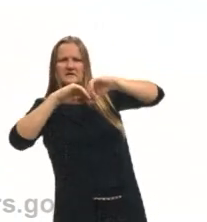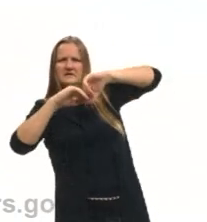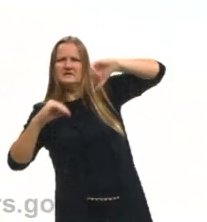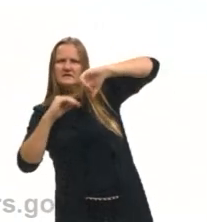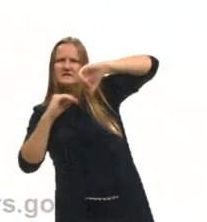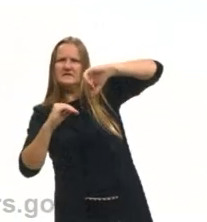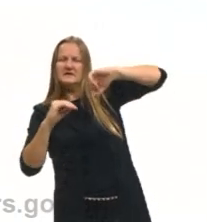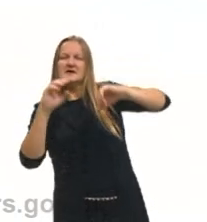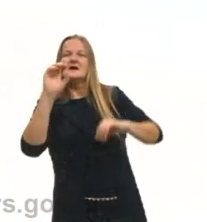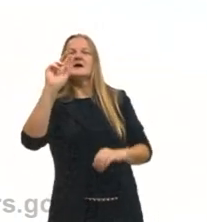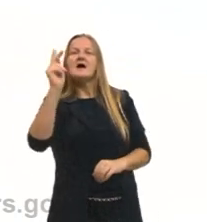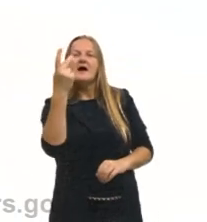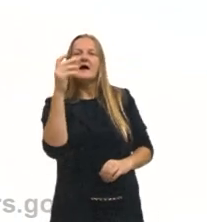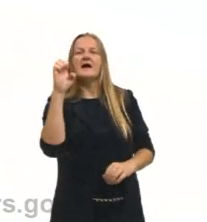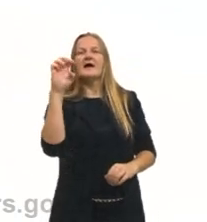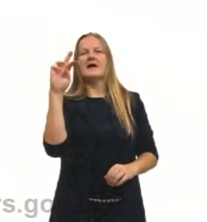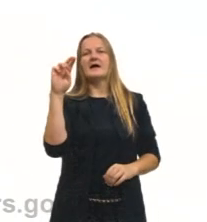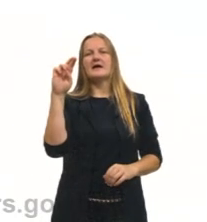mistura heterogênea.